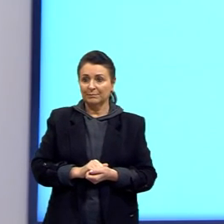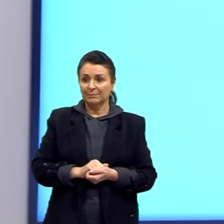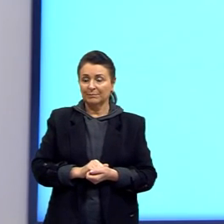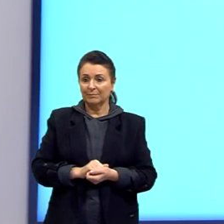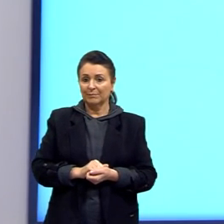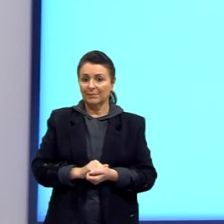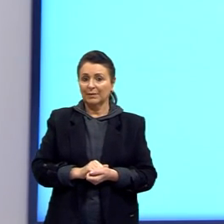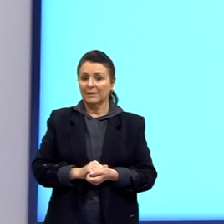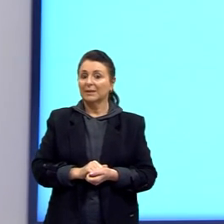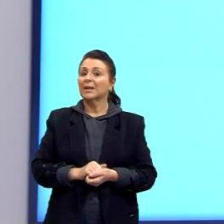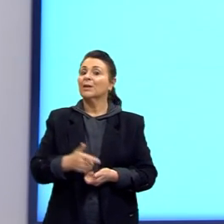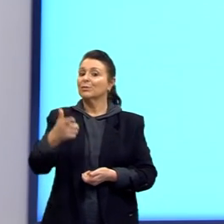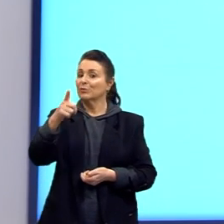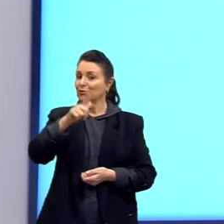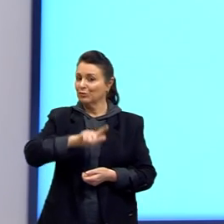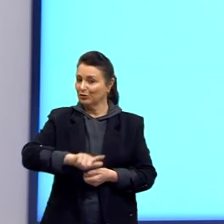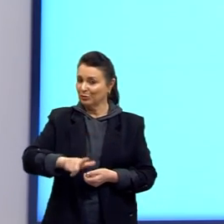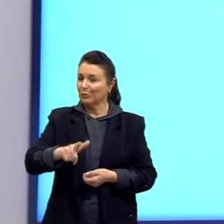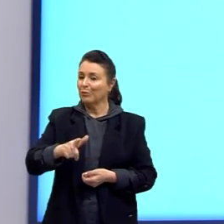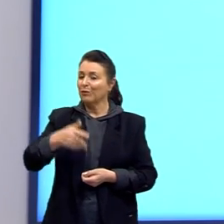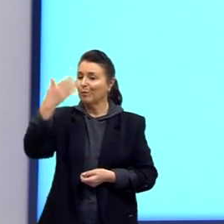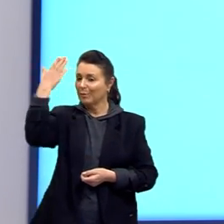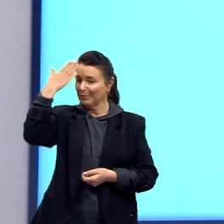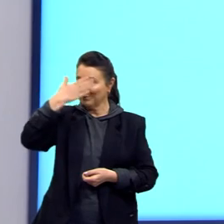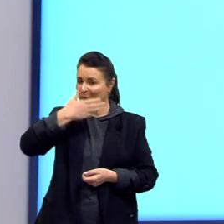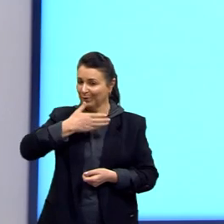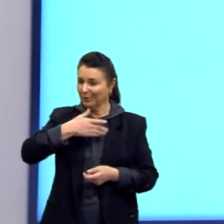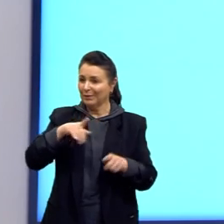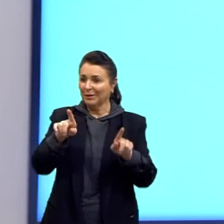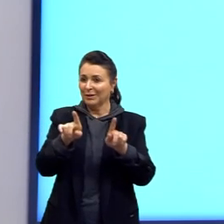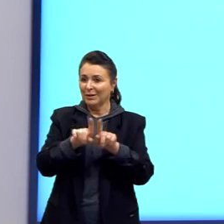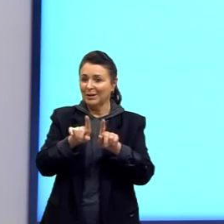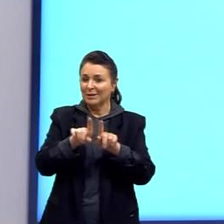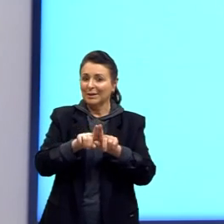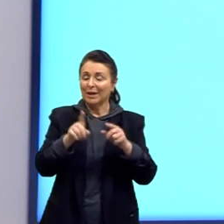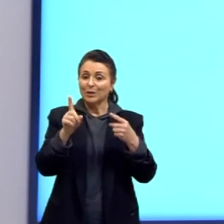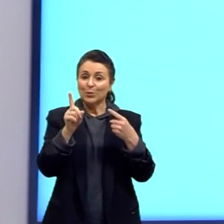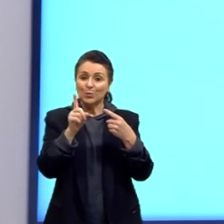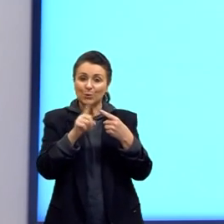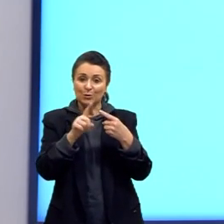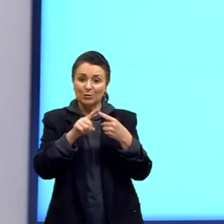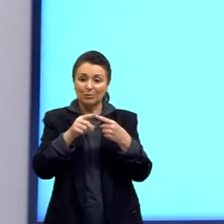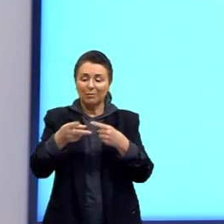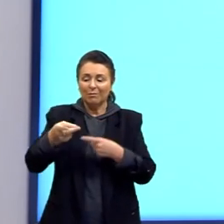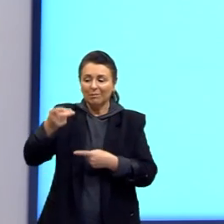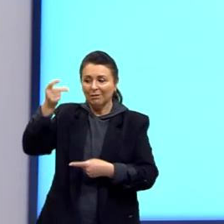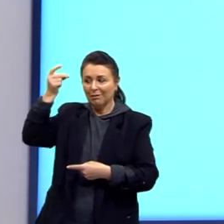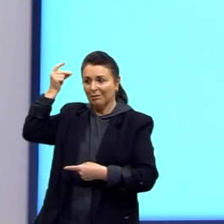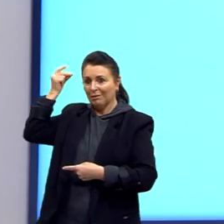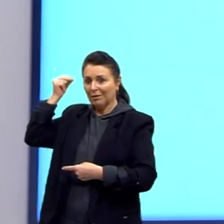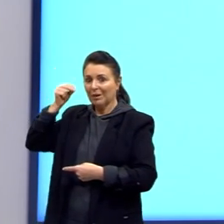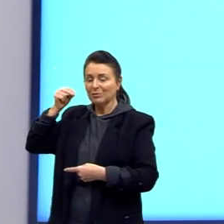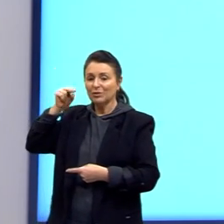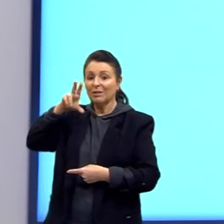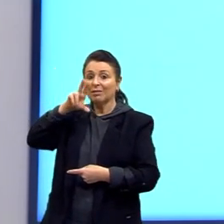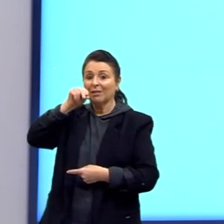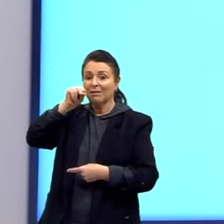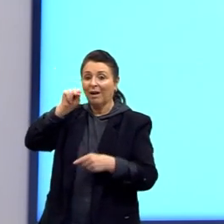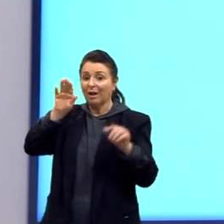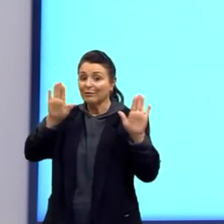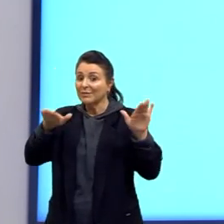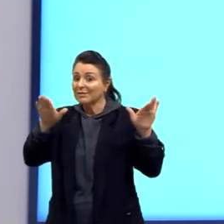Então, aqui nós vemos também a Arqueopteryx, que é o ancestral das aves, aqui é o fóssil